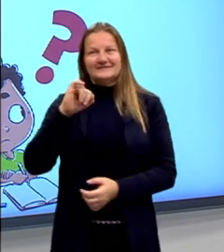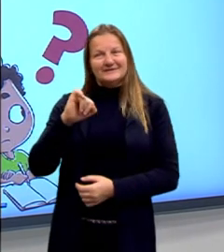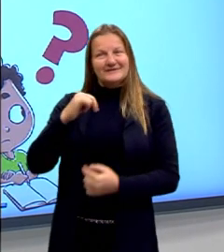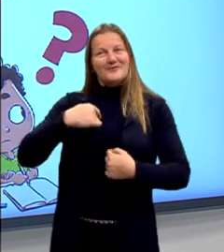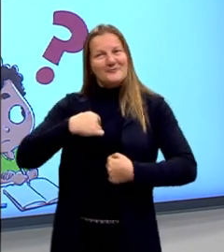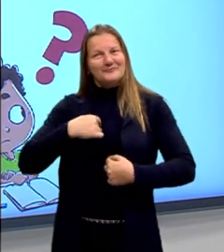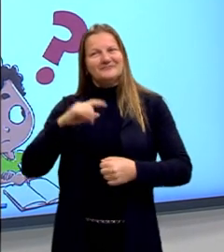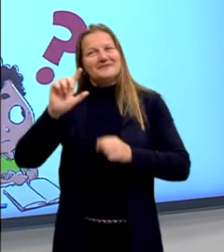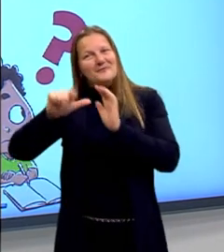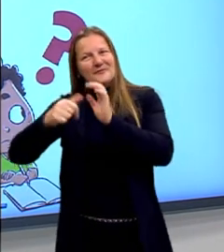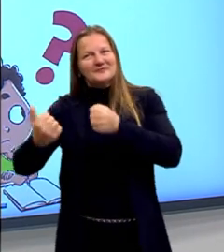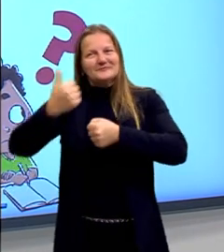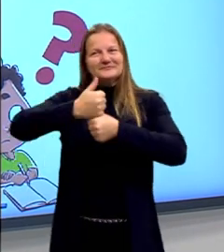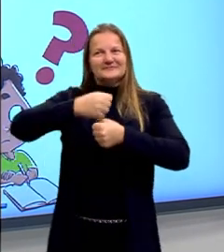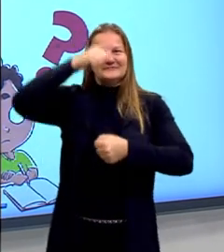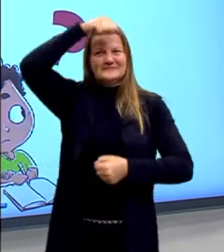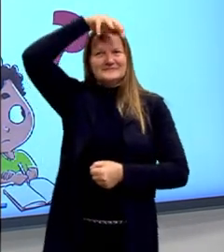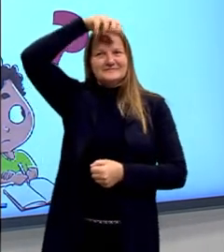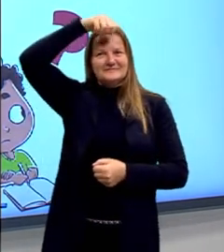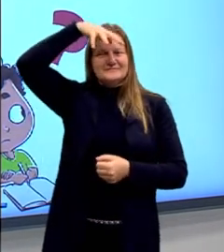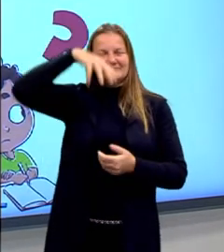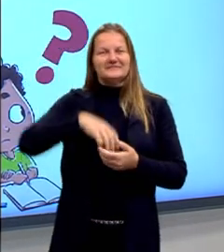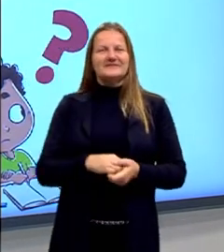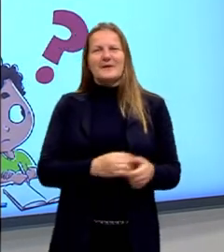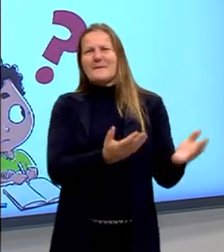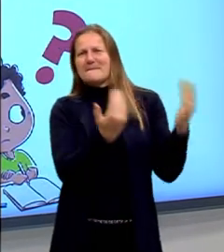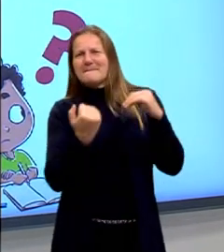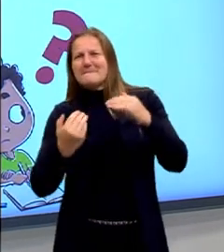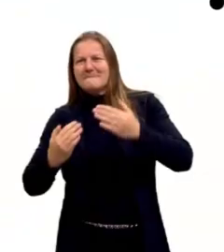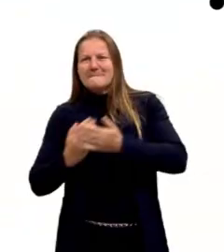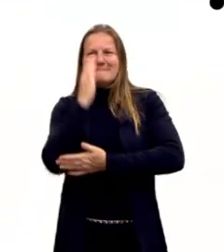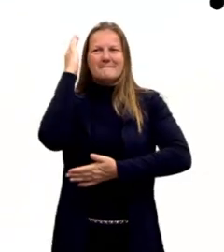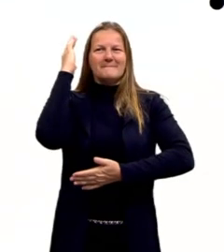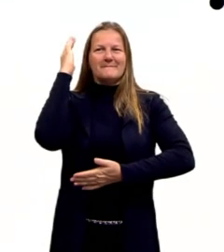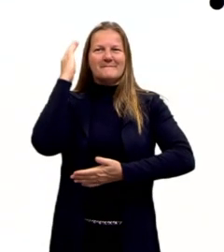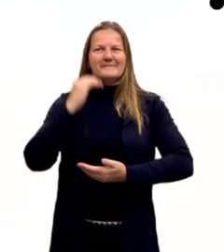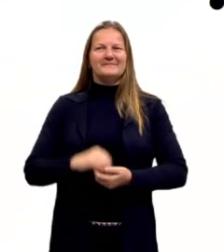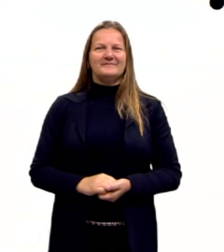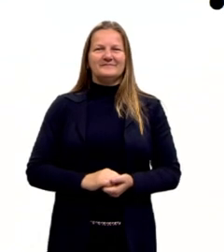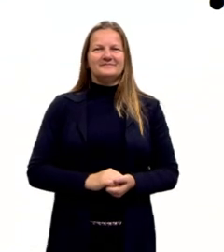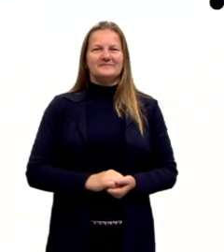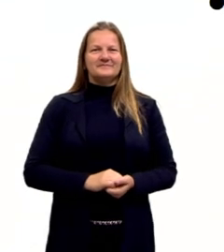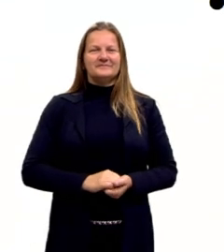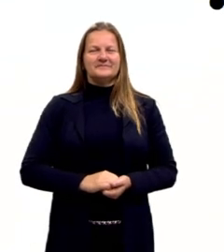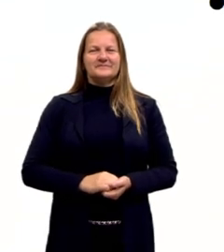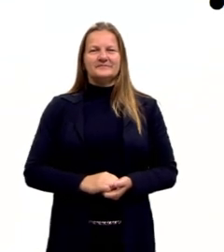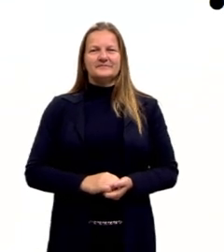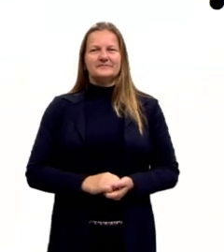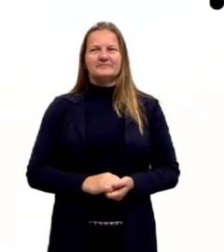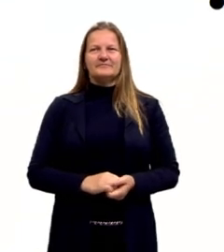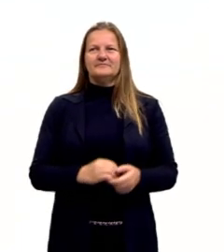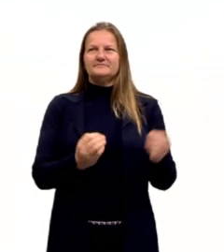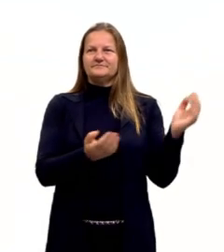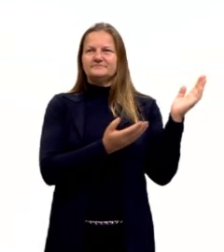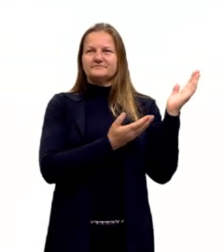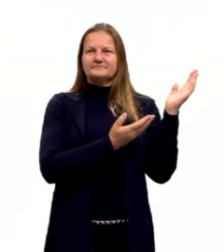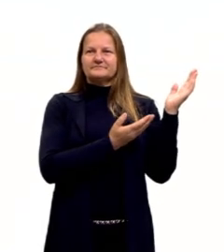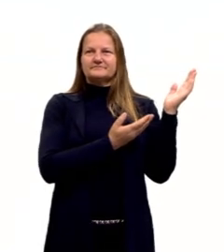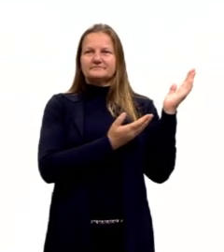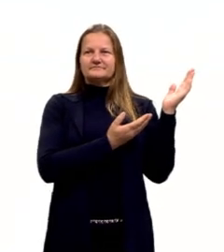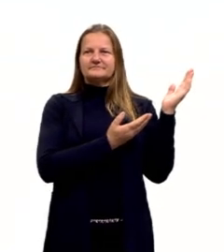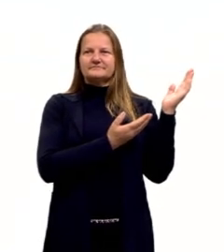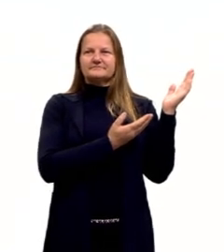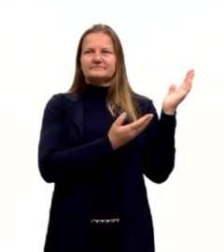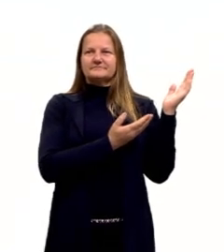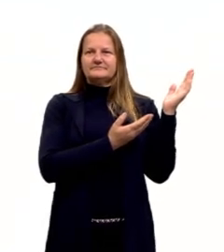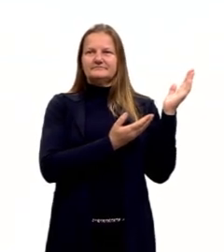e Suzana. Então, partiu passar, bora comigo. Então, até já passou, o